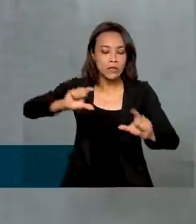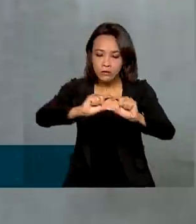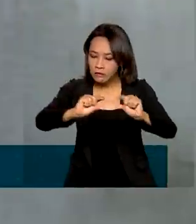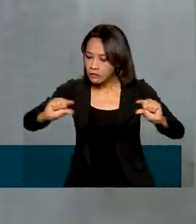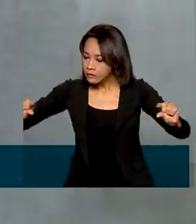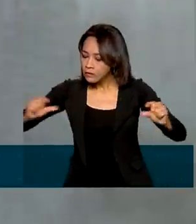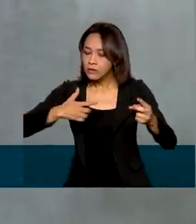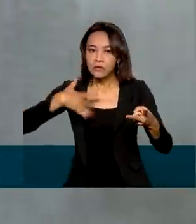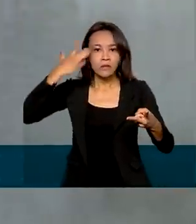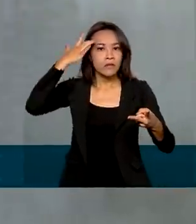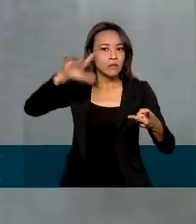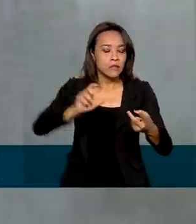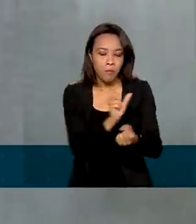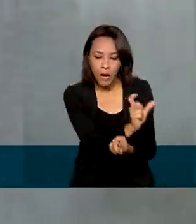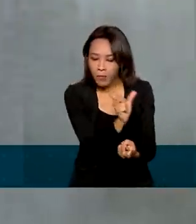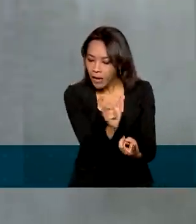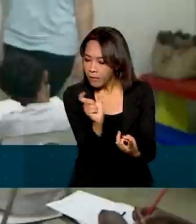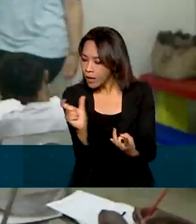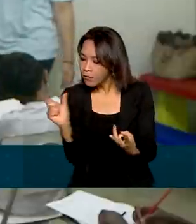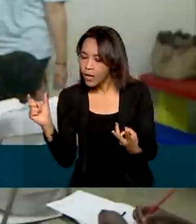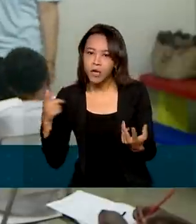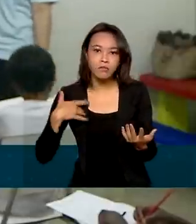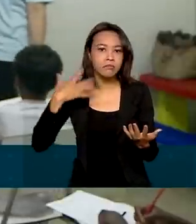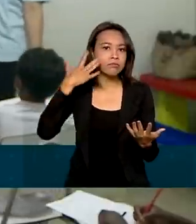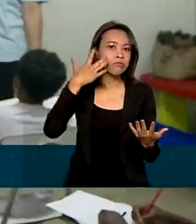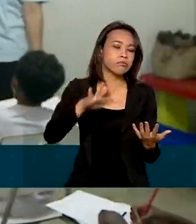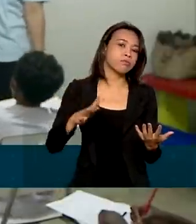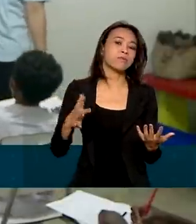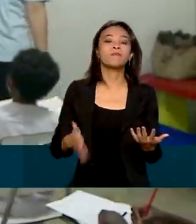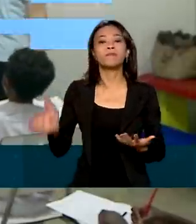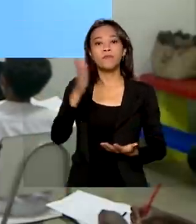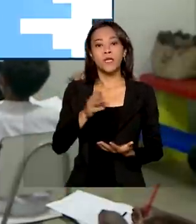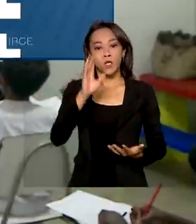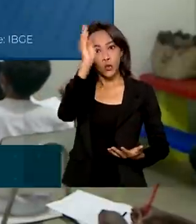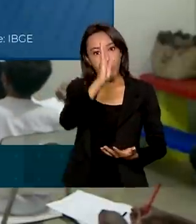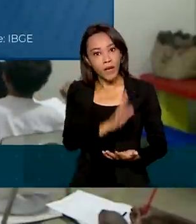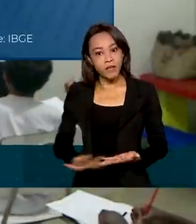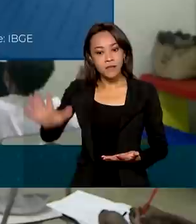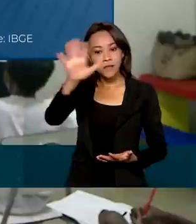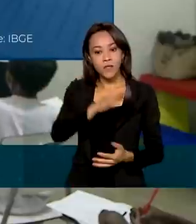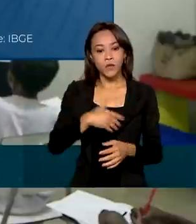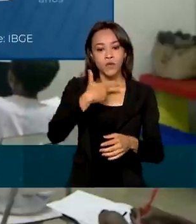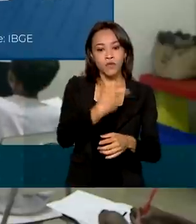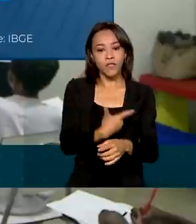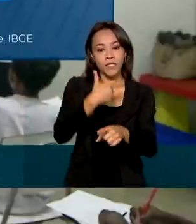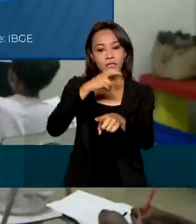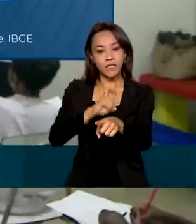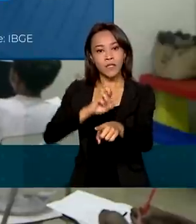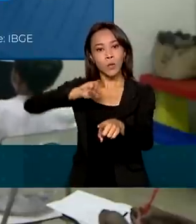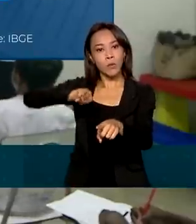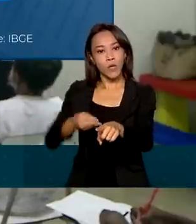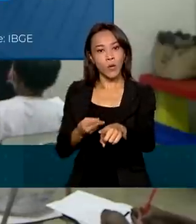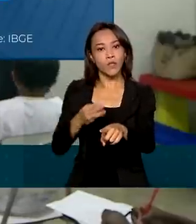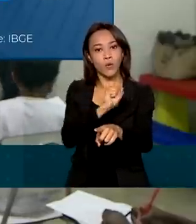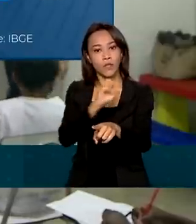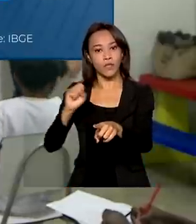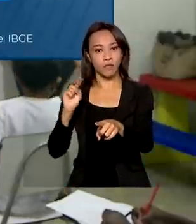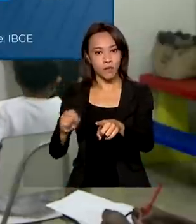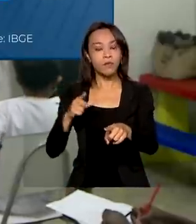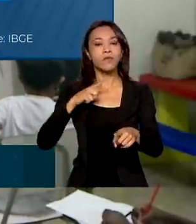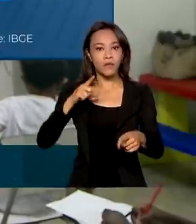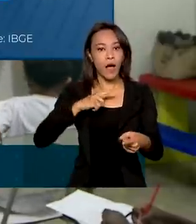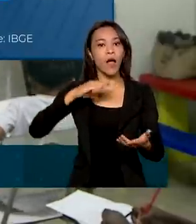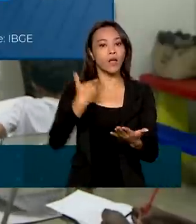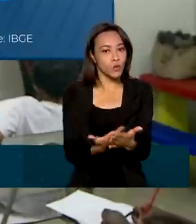sílabas, palavras. Em todo o país, 25 milhões e 800 mil alunos estão matriculados em alguma série